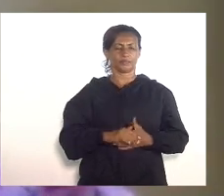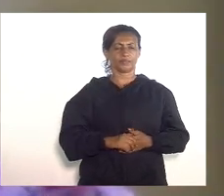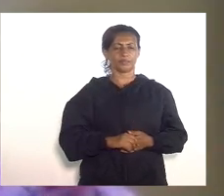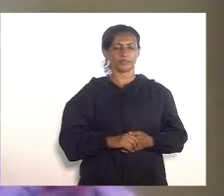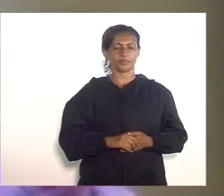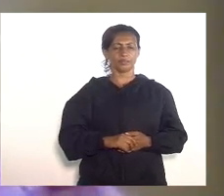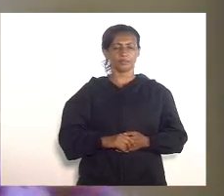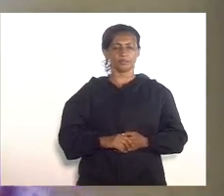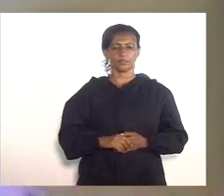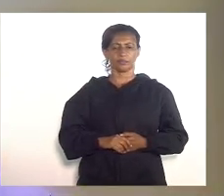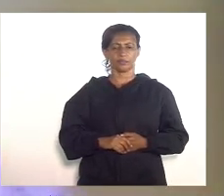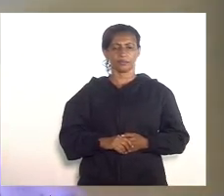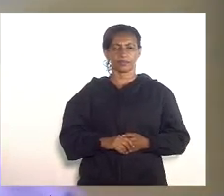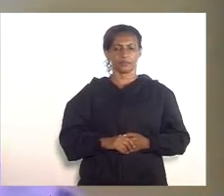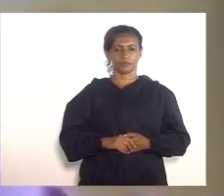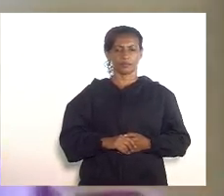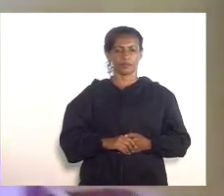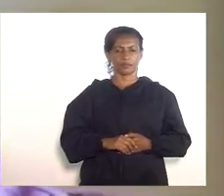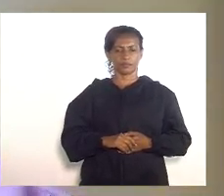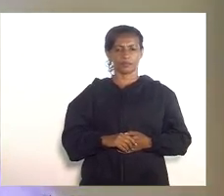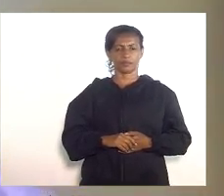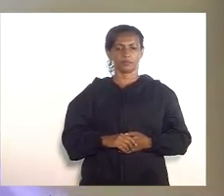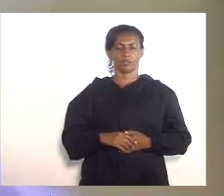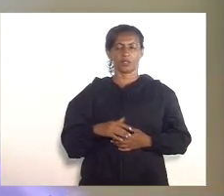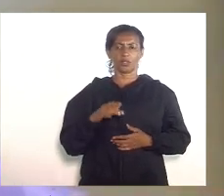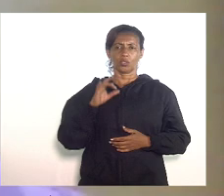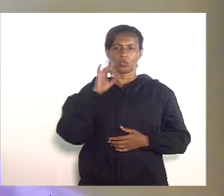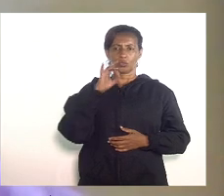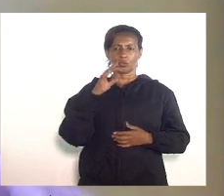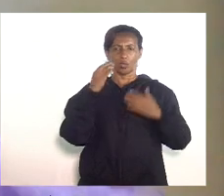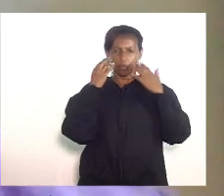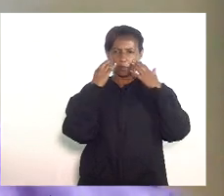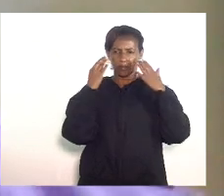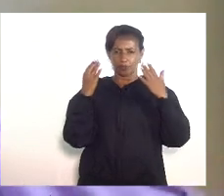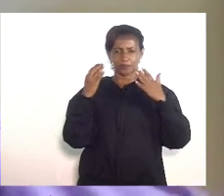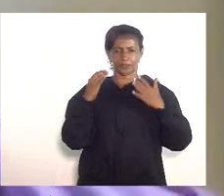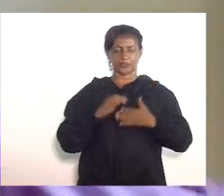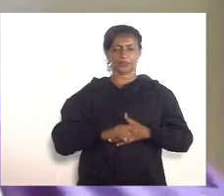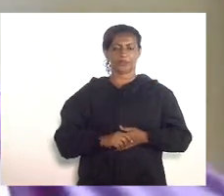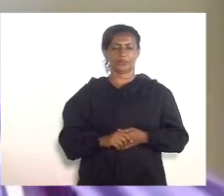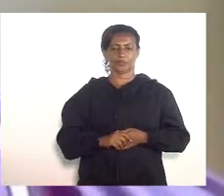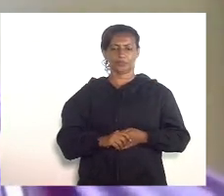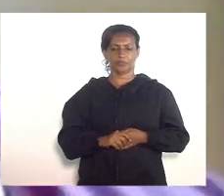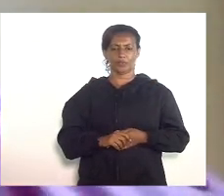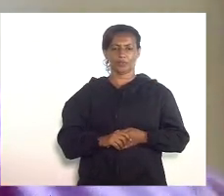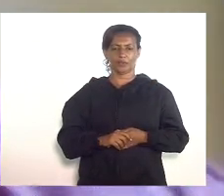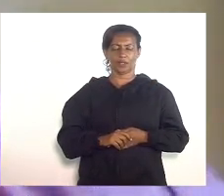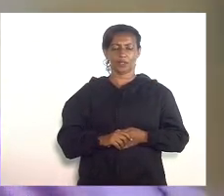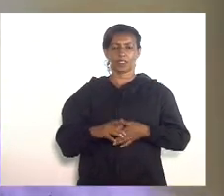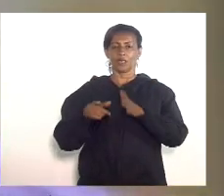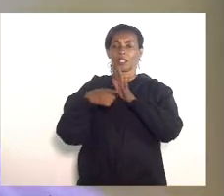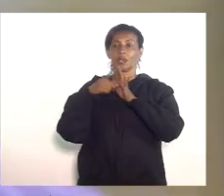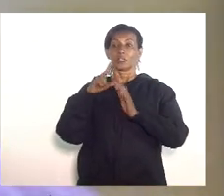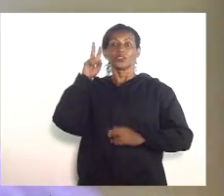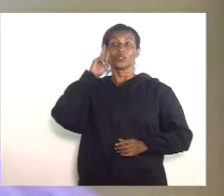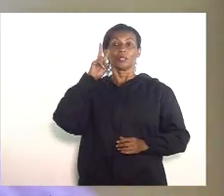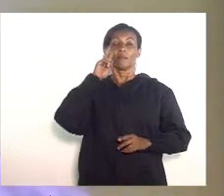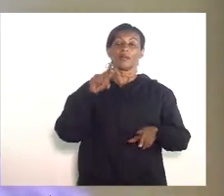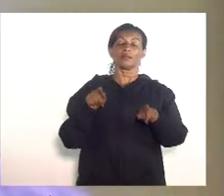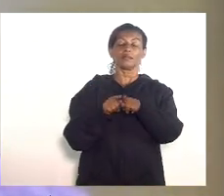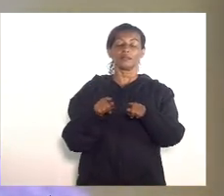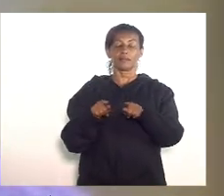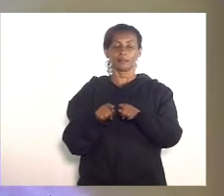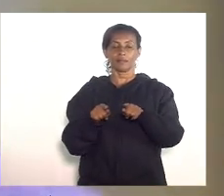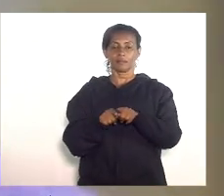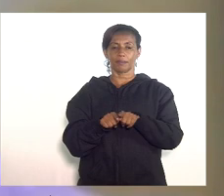deputado Eurico Júnior e faço essa pequena observação a manifestação do deputado Felipe Peixoto não sem antes lembrar também que